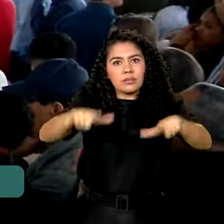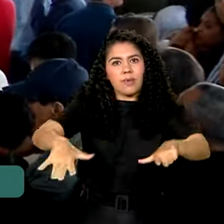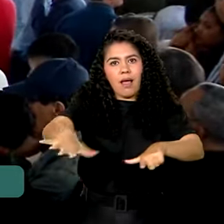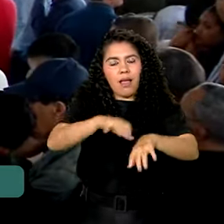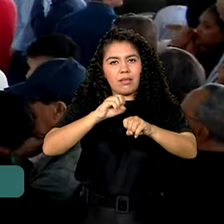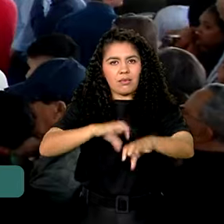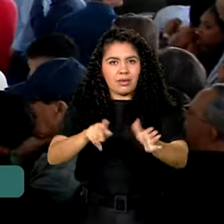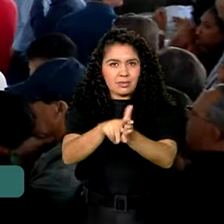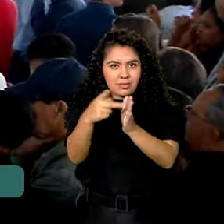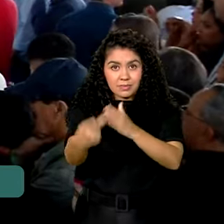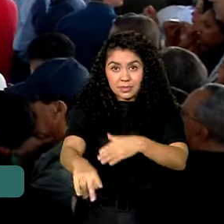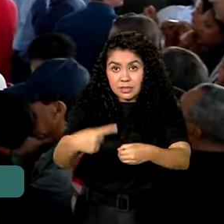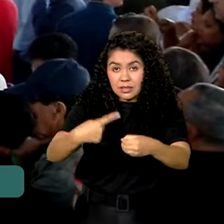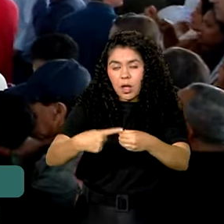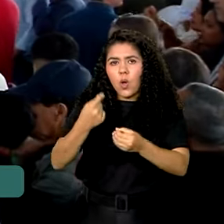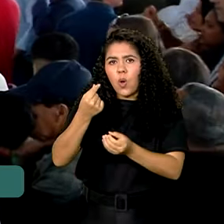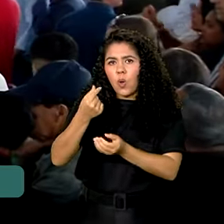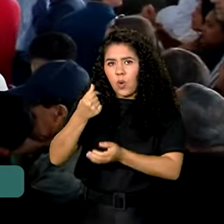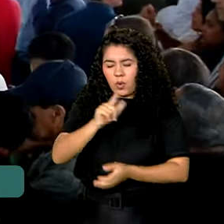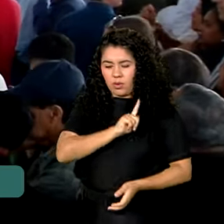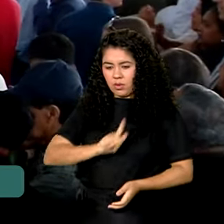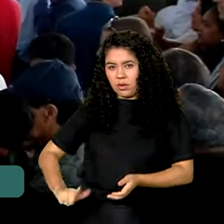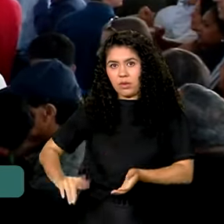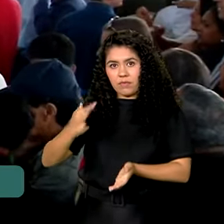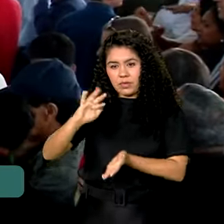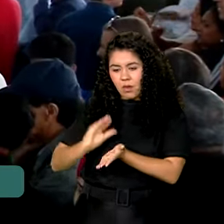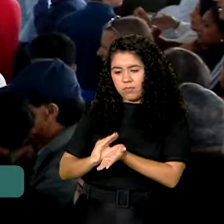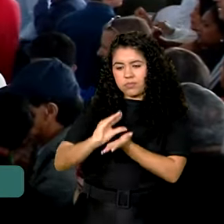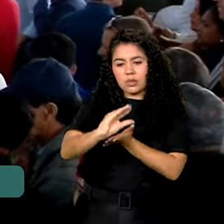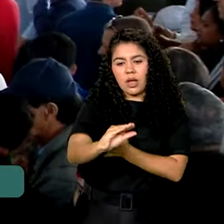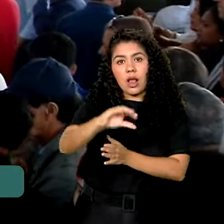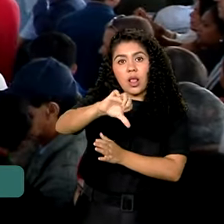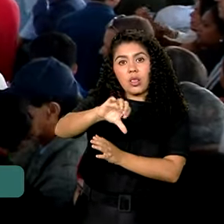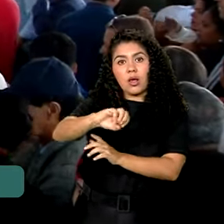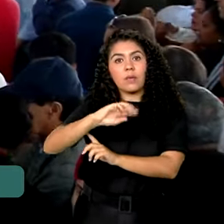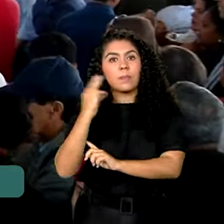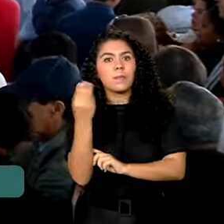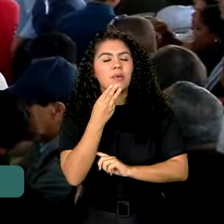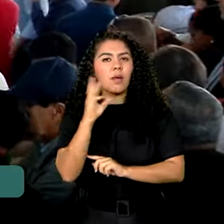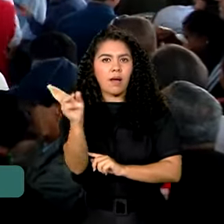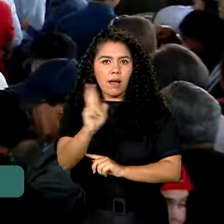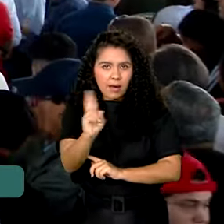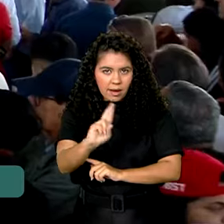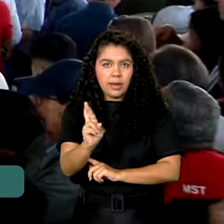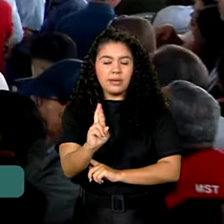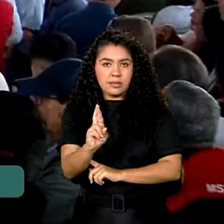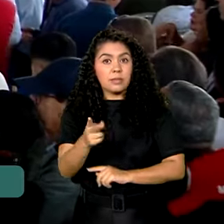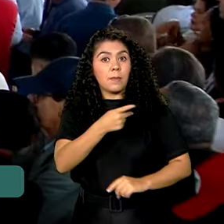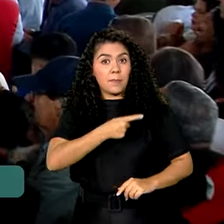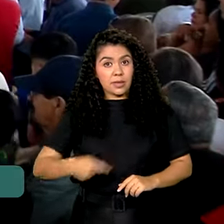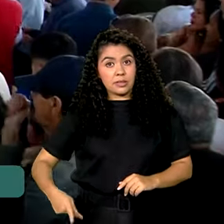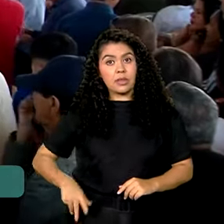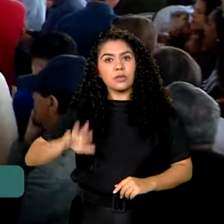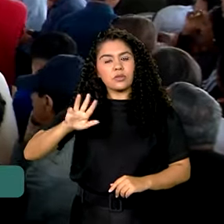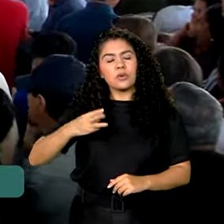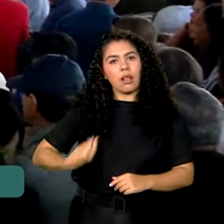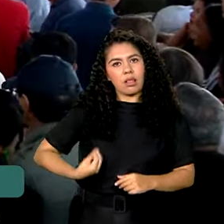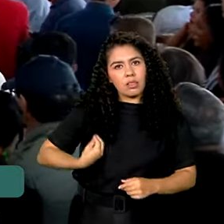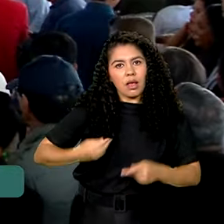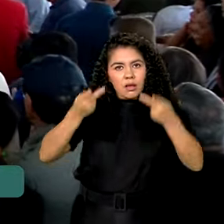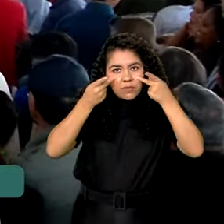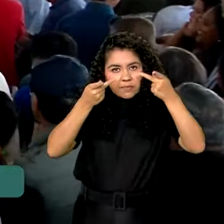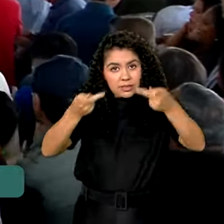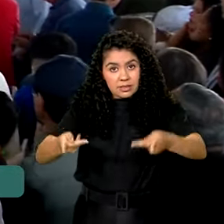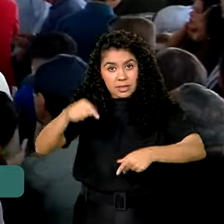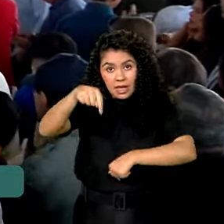cidade. O investimento do governo federal será de 90 milhões de reais. O presidente Lula está em visita pelo